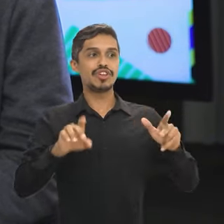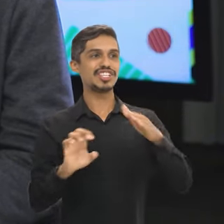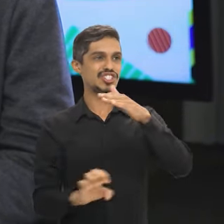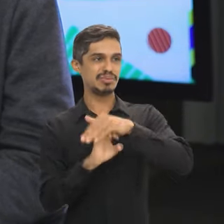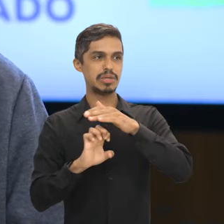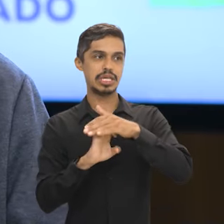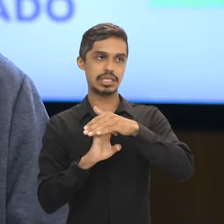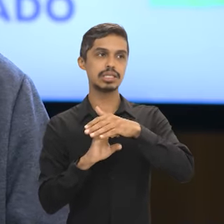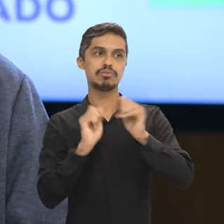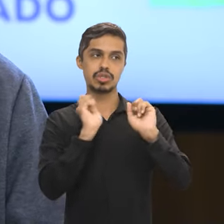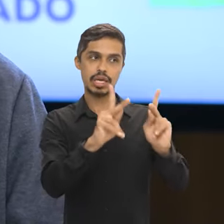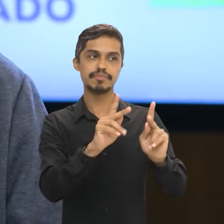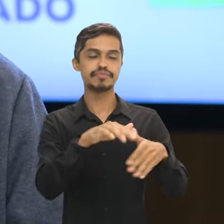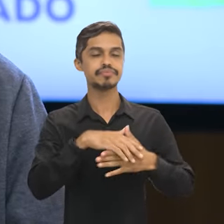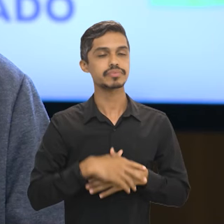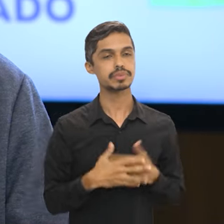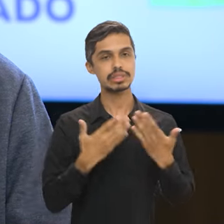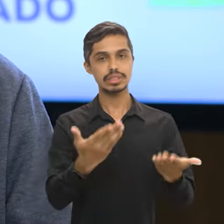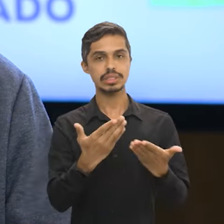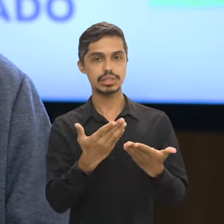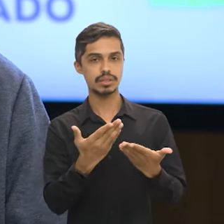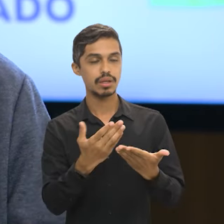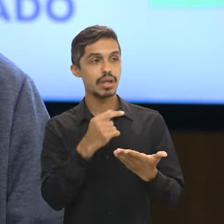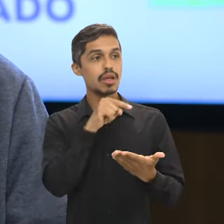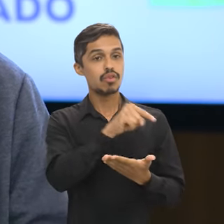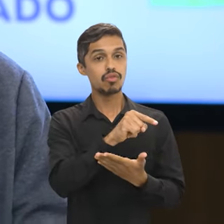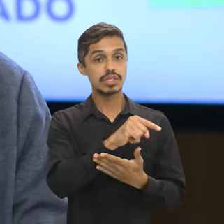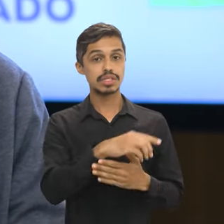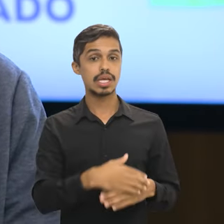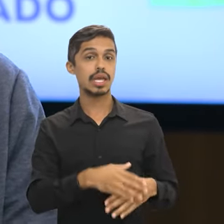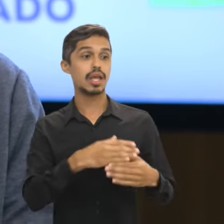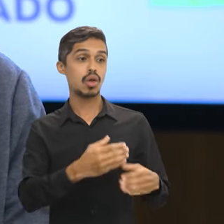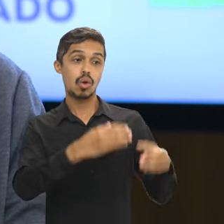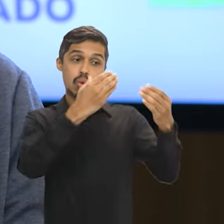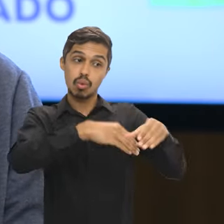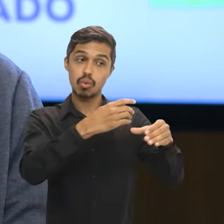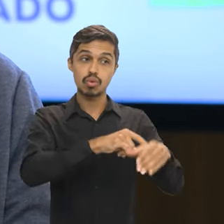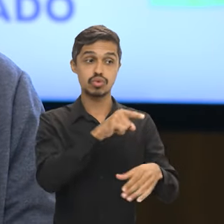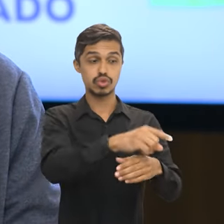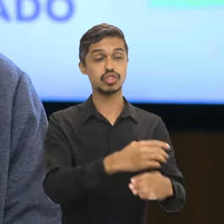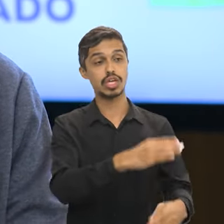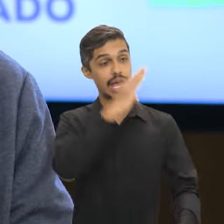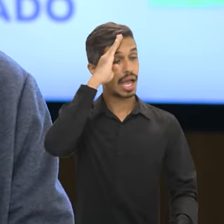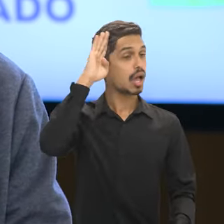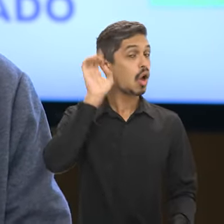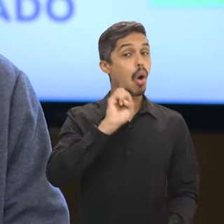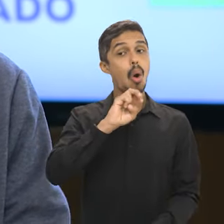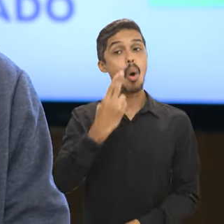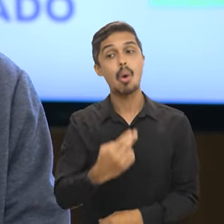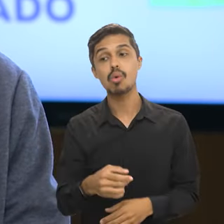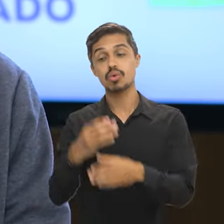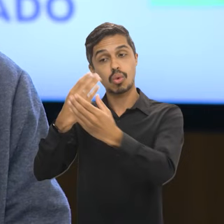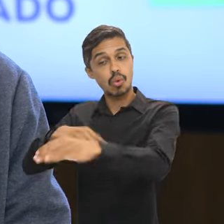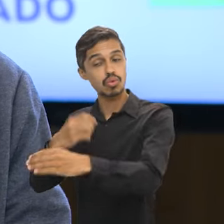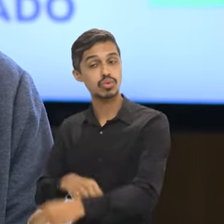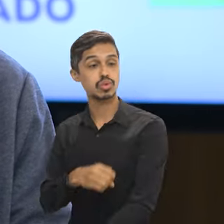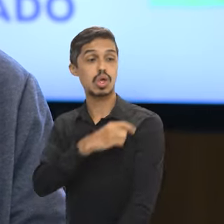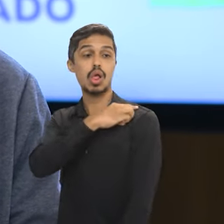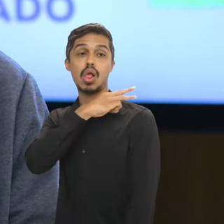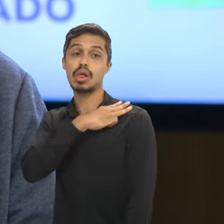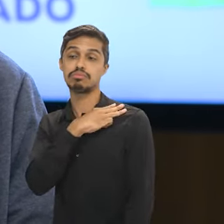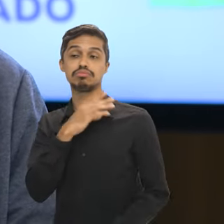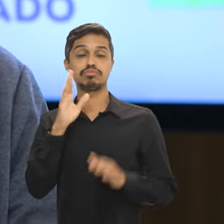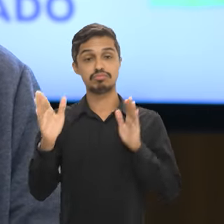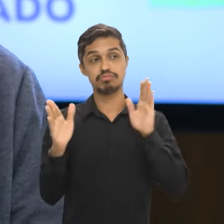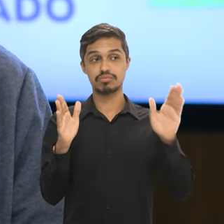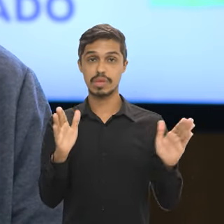de uma empresa. No serviço público, você concorre a vaga de nível superior, ou se você entrar em nível técnico, você